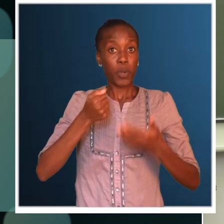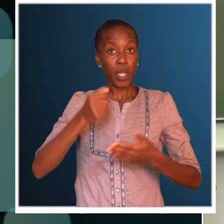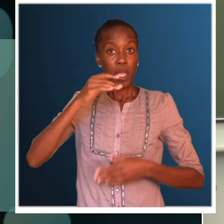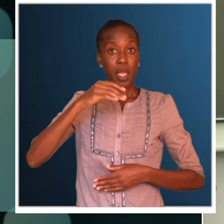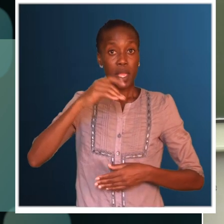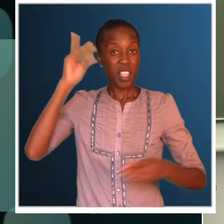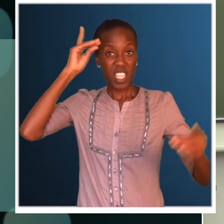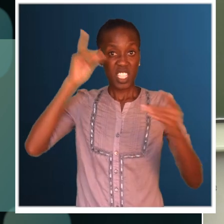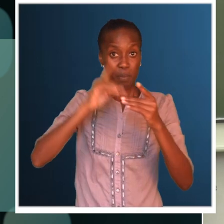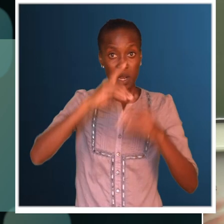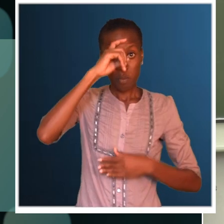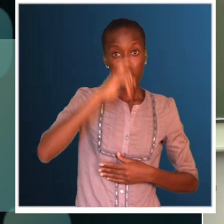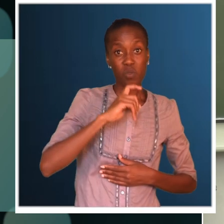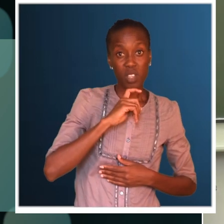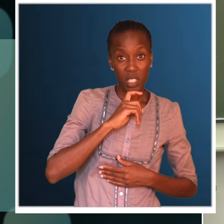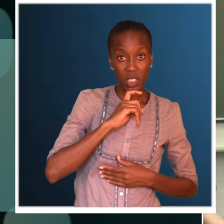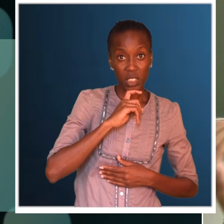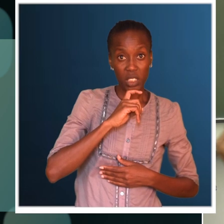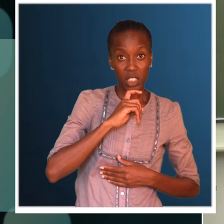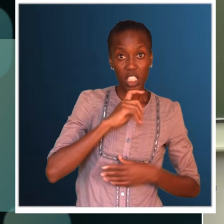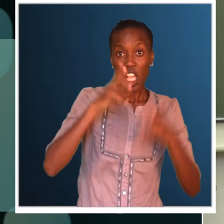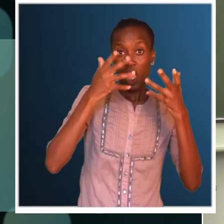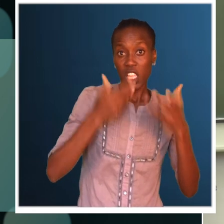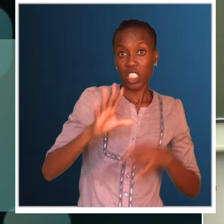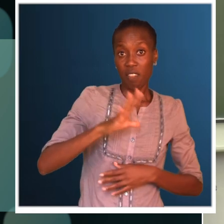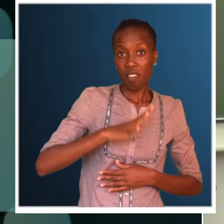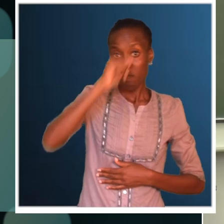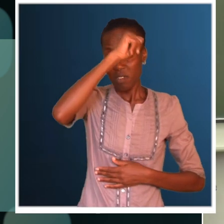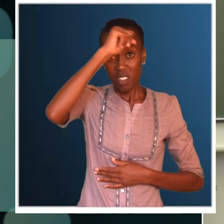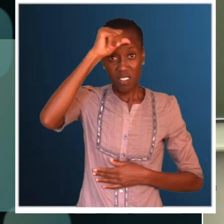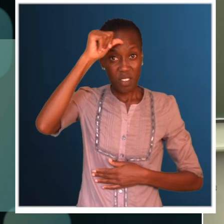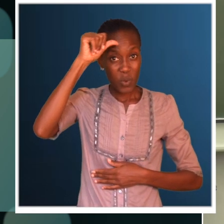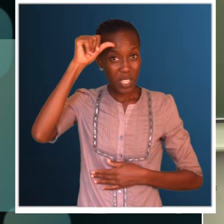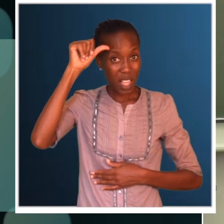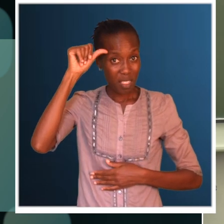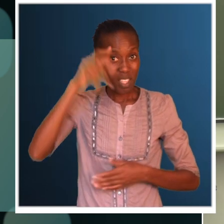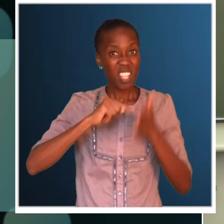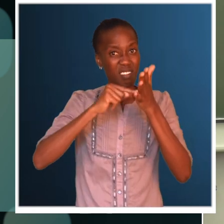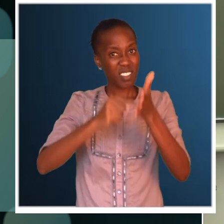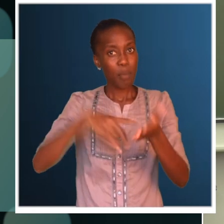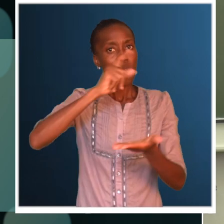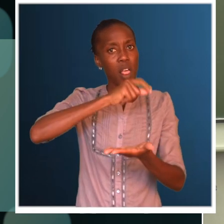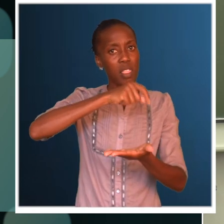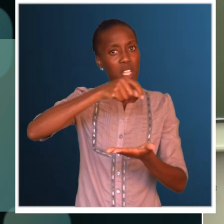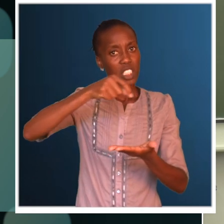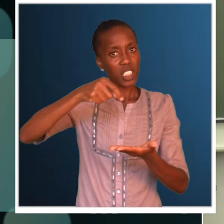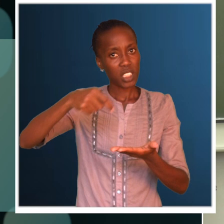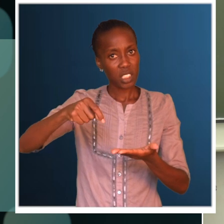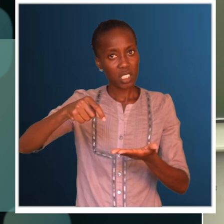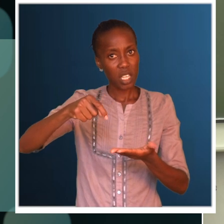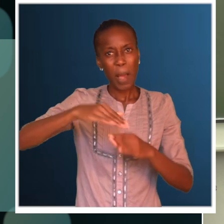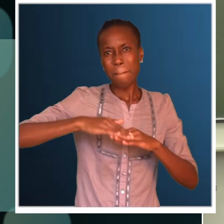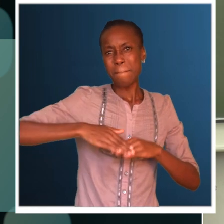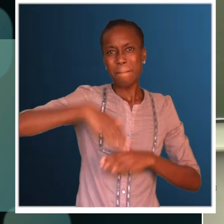português. Como já vem com algumas dificuldades, por exemplo, na escrita e tal, então, aí é onde